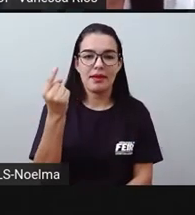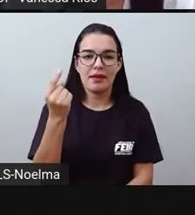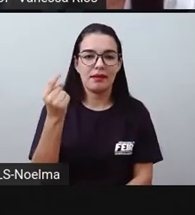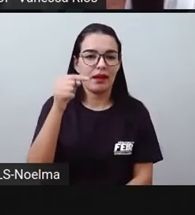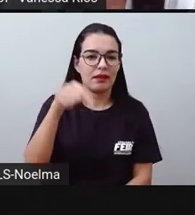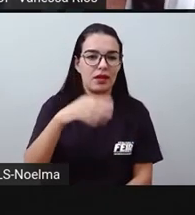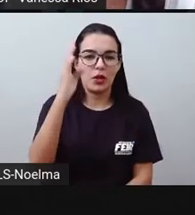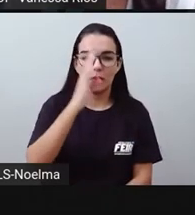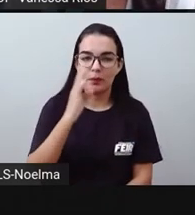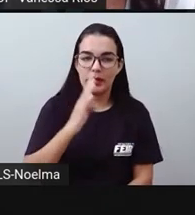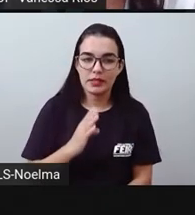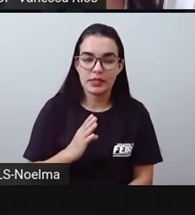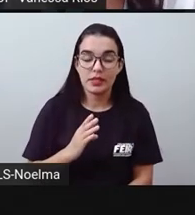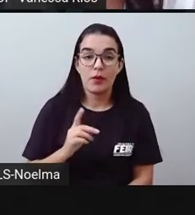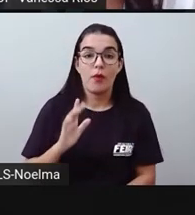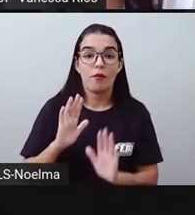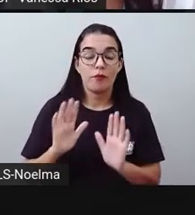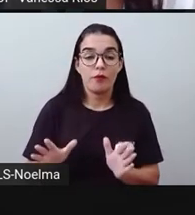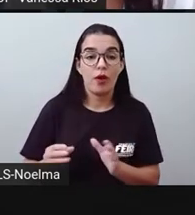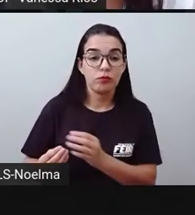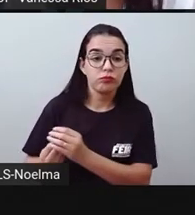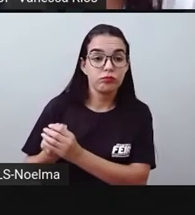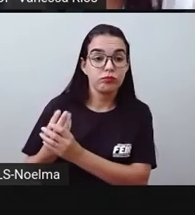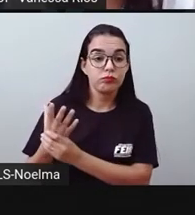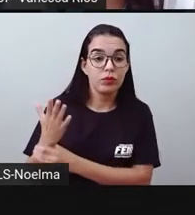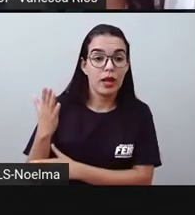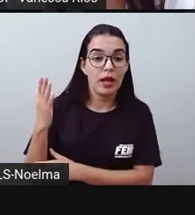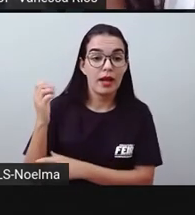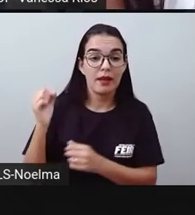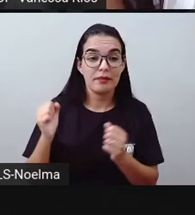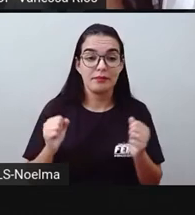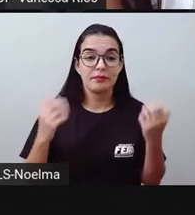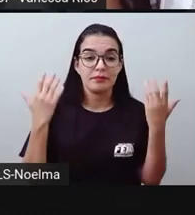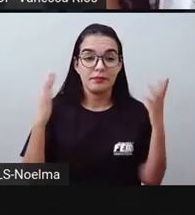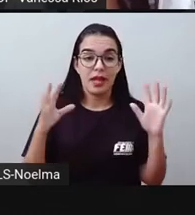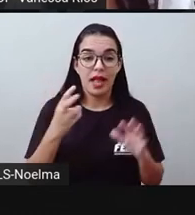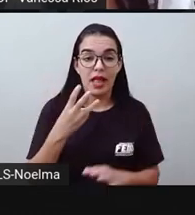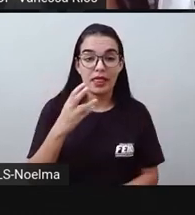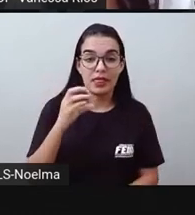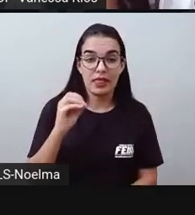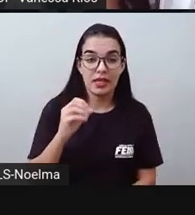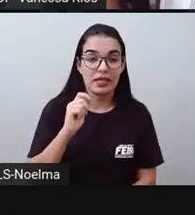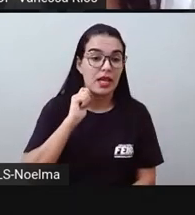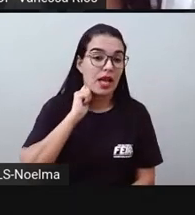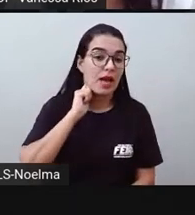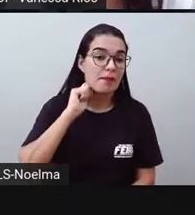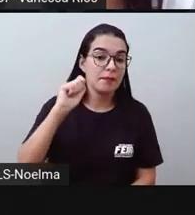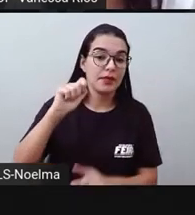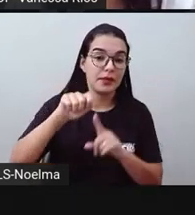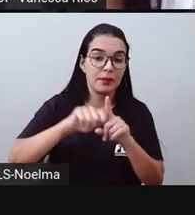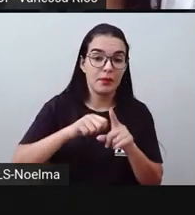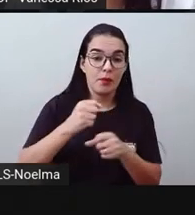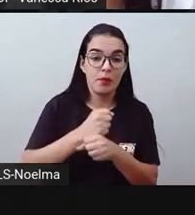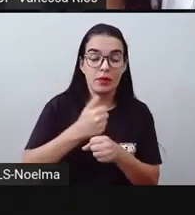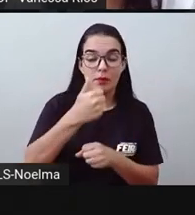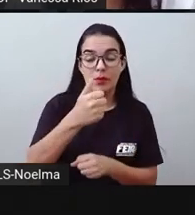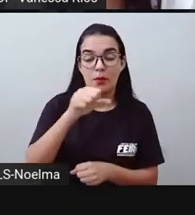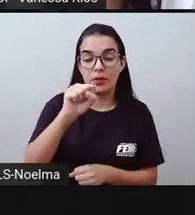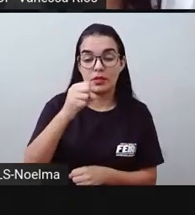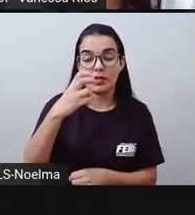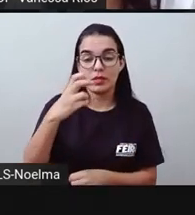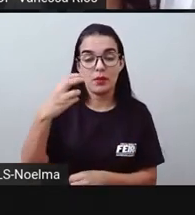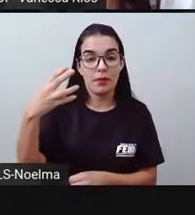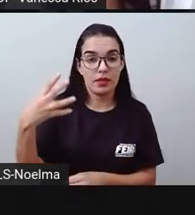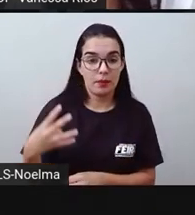Ela foi inaugurada em 30 de abril de 1854, em seu